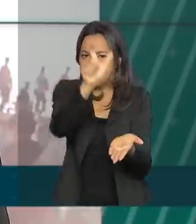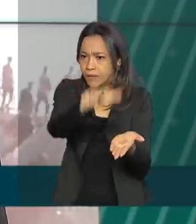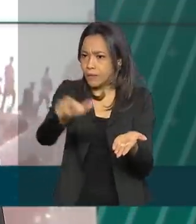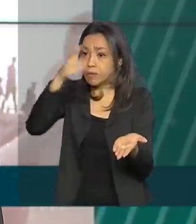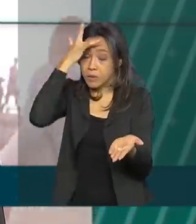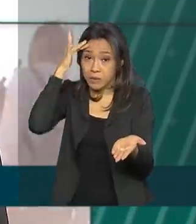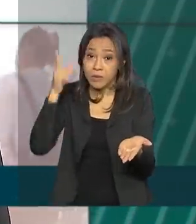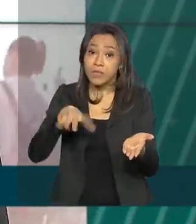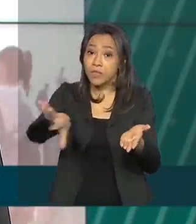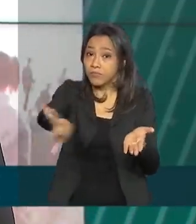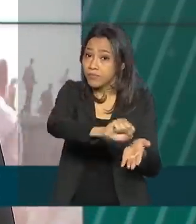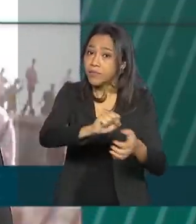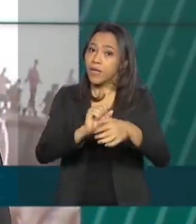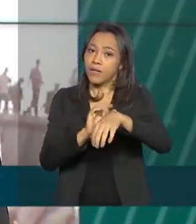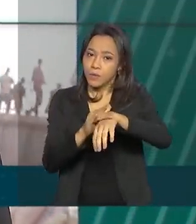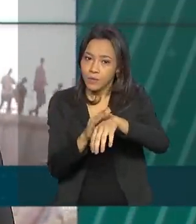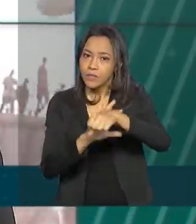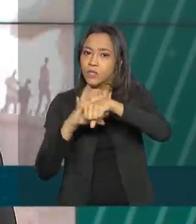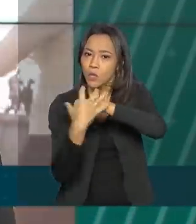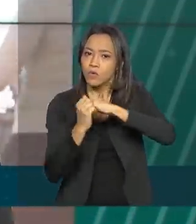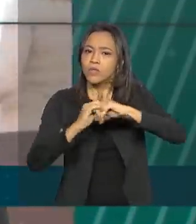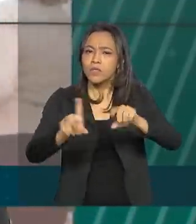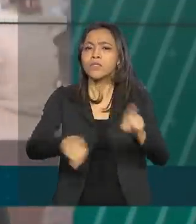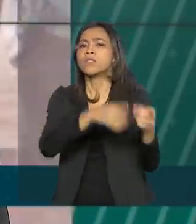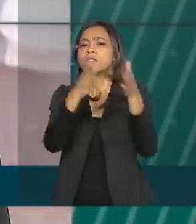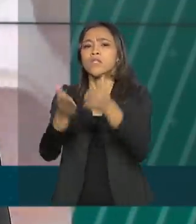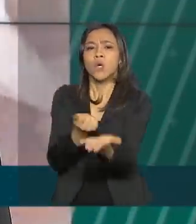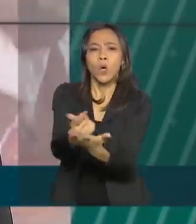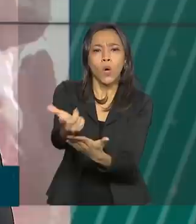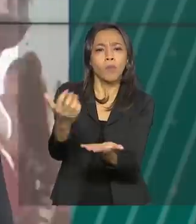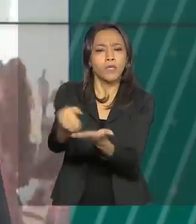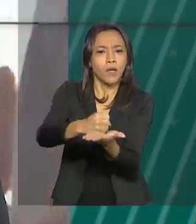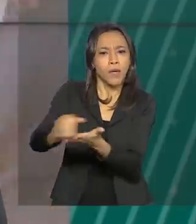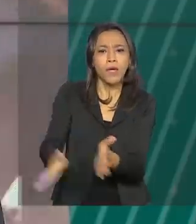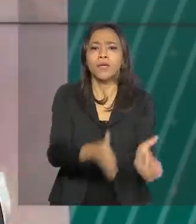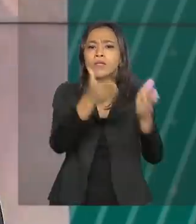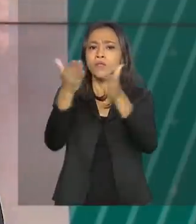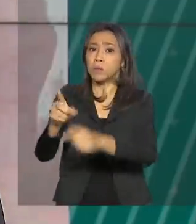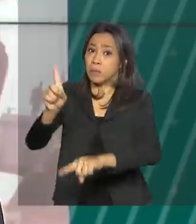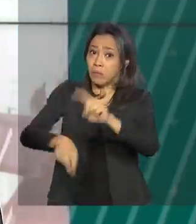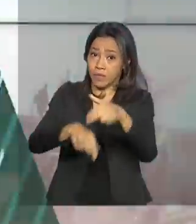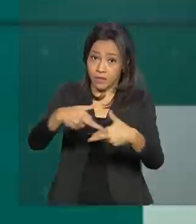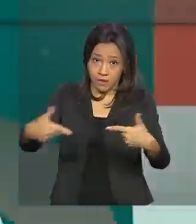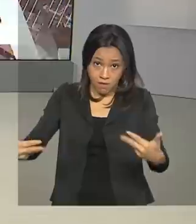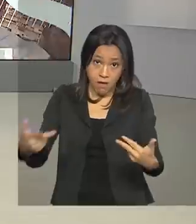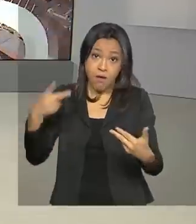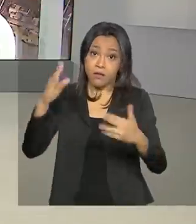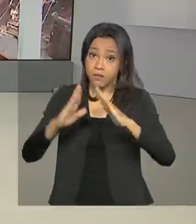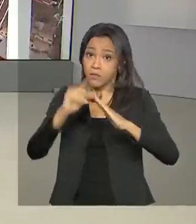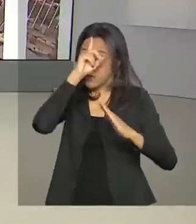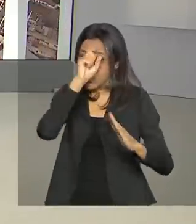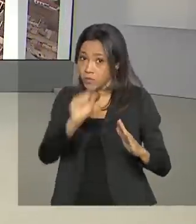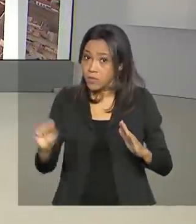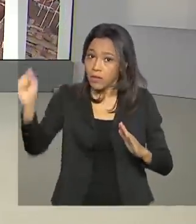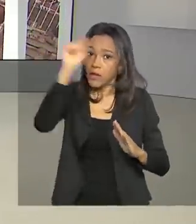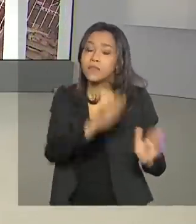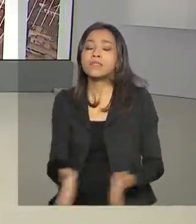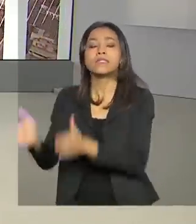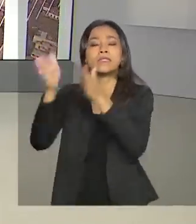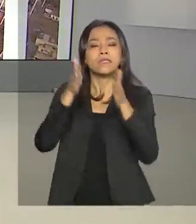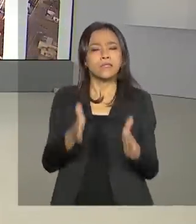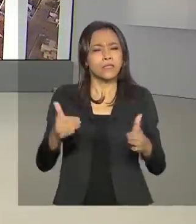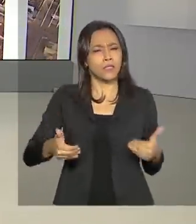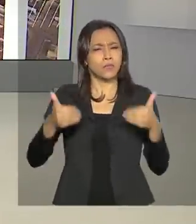a Covid-19 e também para a compra de remédios, insumos e produtos hospitalares. E o Ministério da Saúde